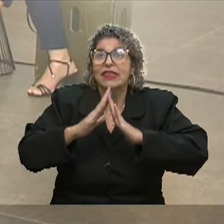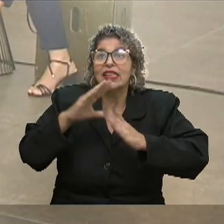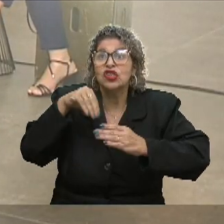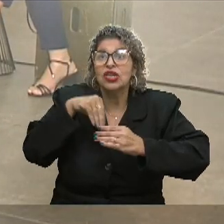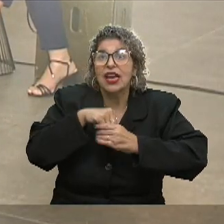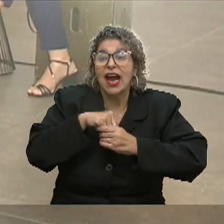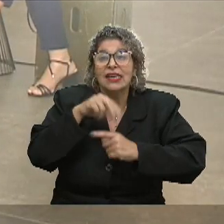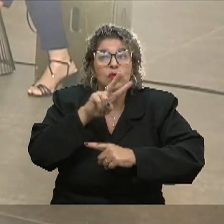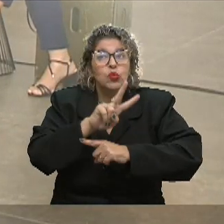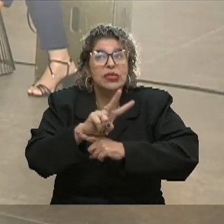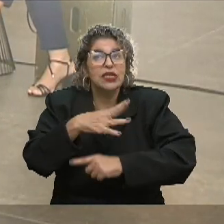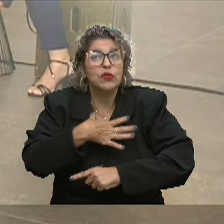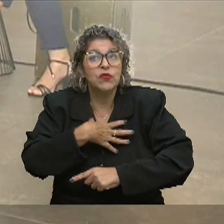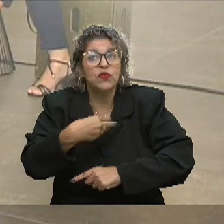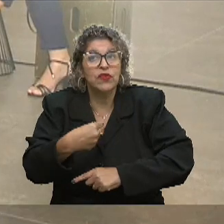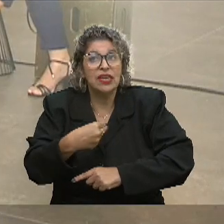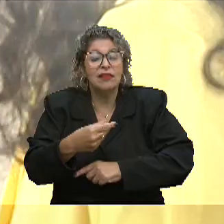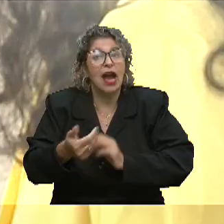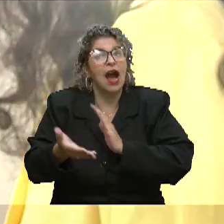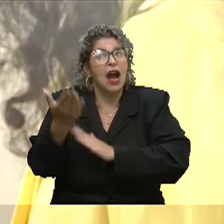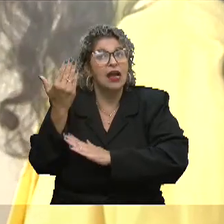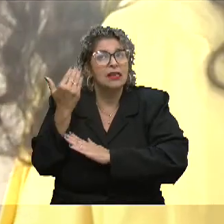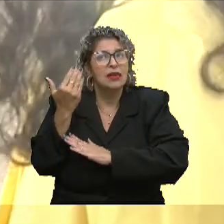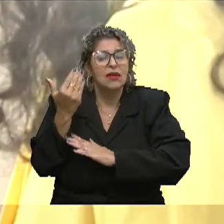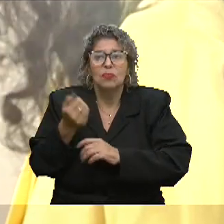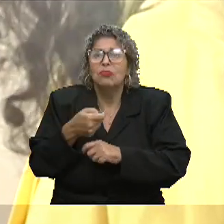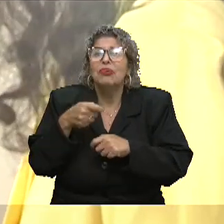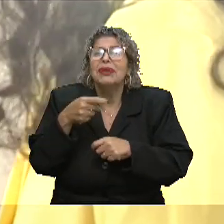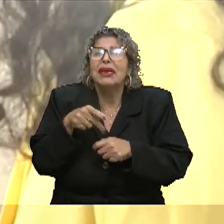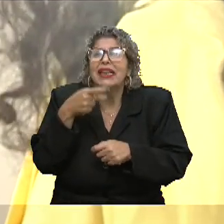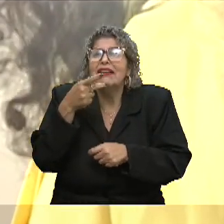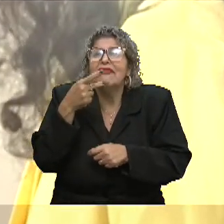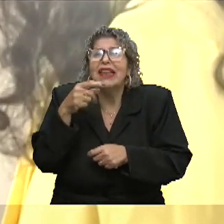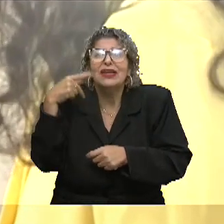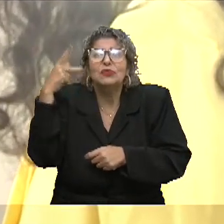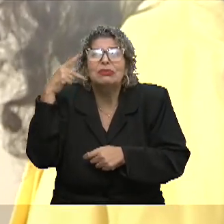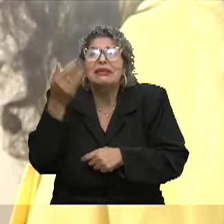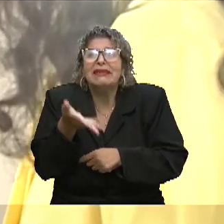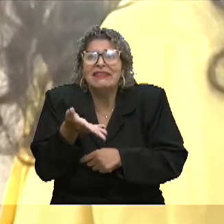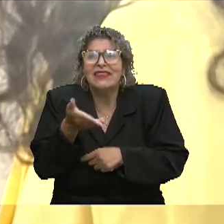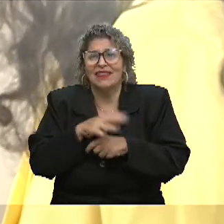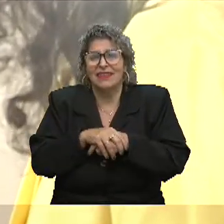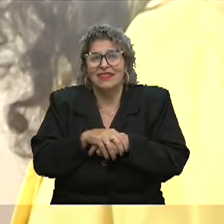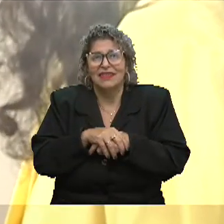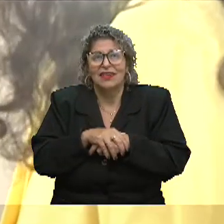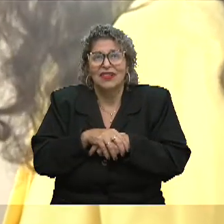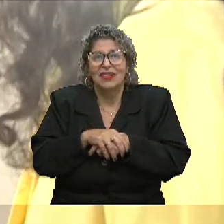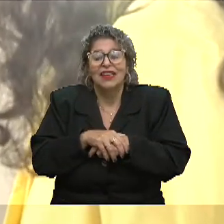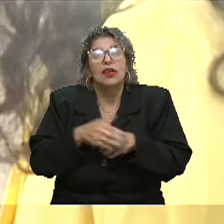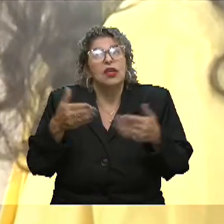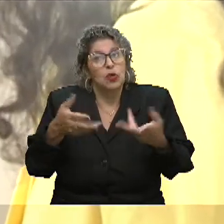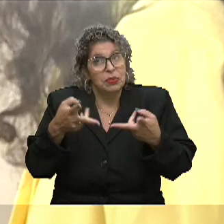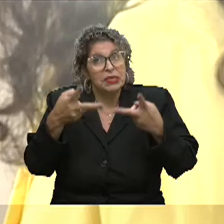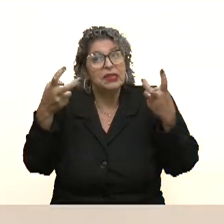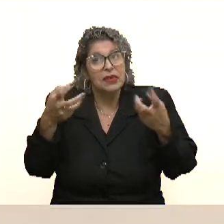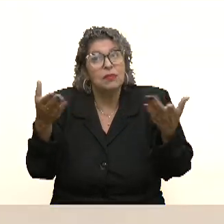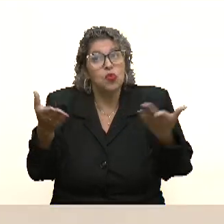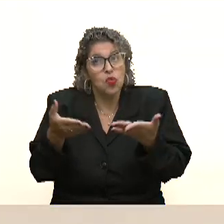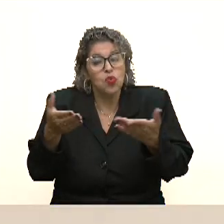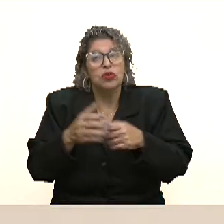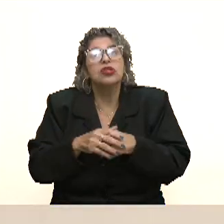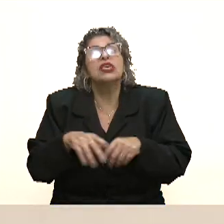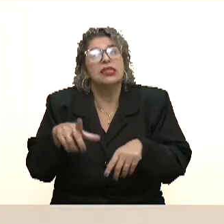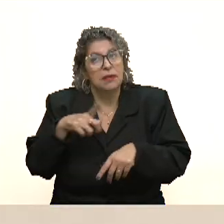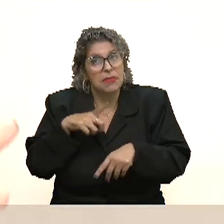Cuidando dos filhos. Por que ela ia precisar falar de política? E eu acho que tem muita gente ainda que continua vendo isso dessa mesma